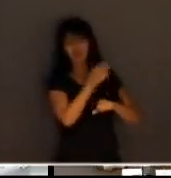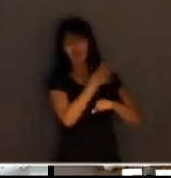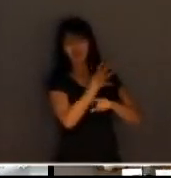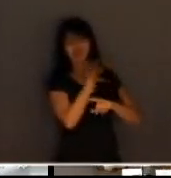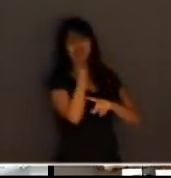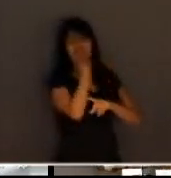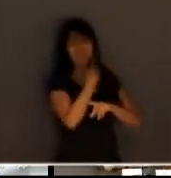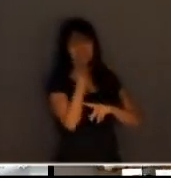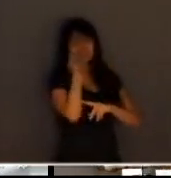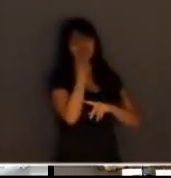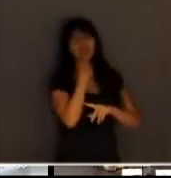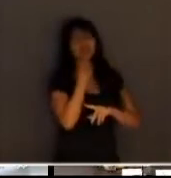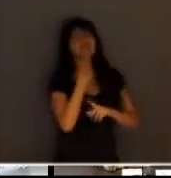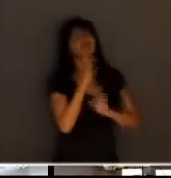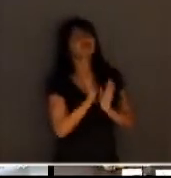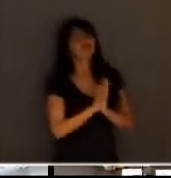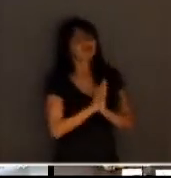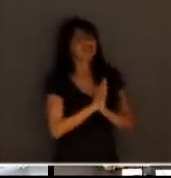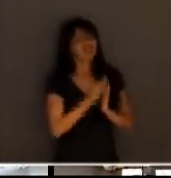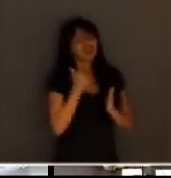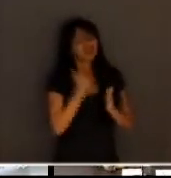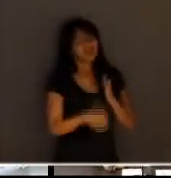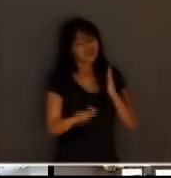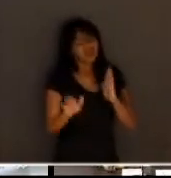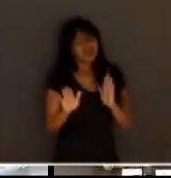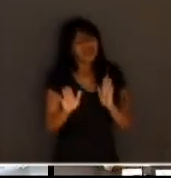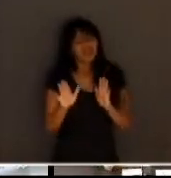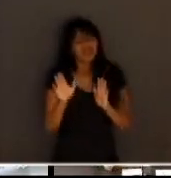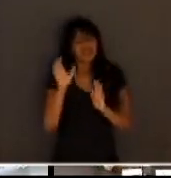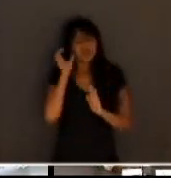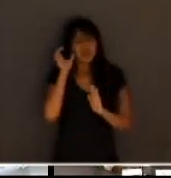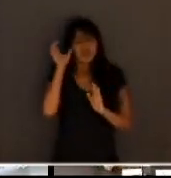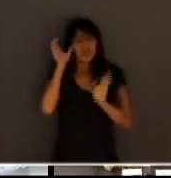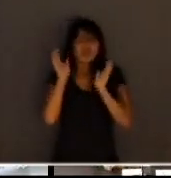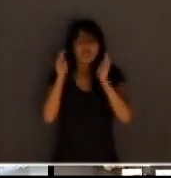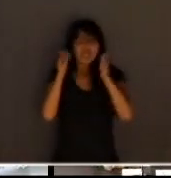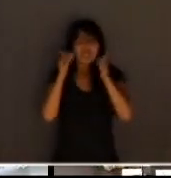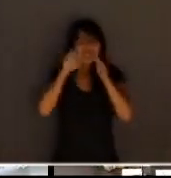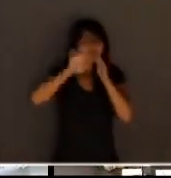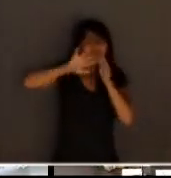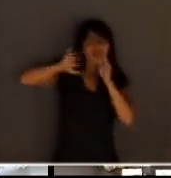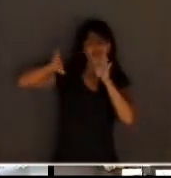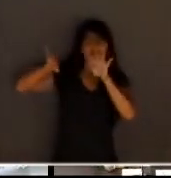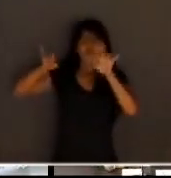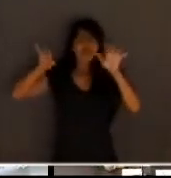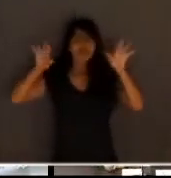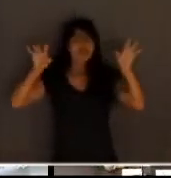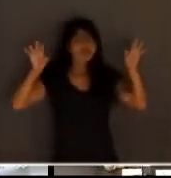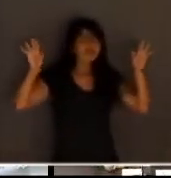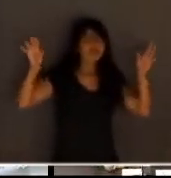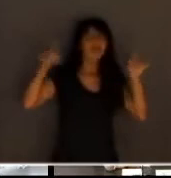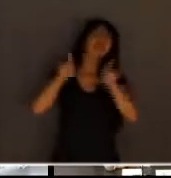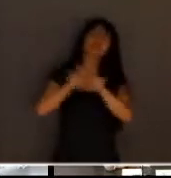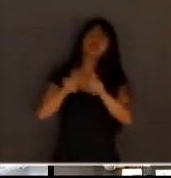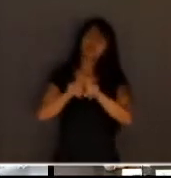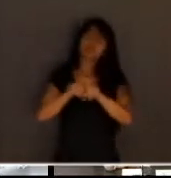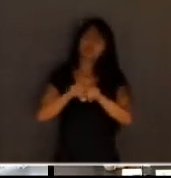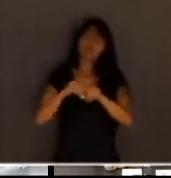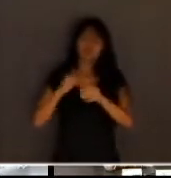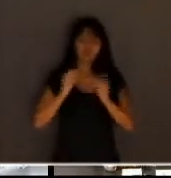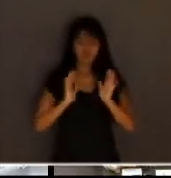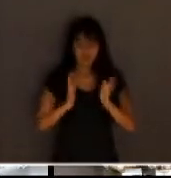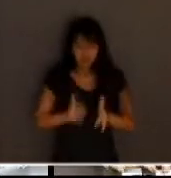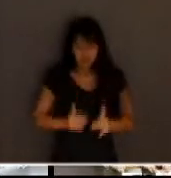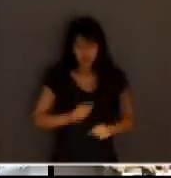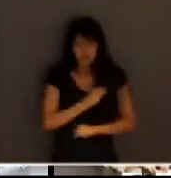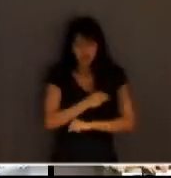pessoa se perde. Ela não consegue manter a atenção, inclusive na sua higiene, que acaba podendo ser contaminada. E